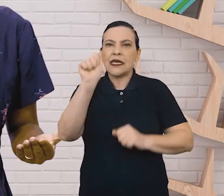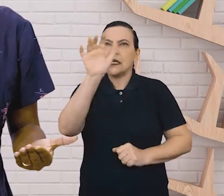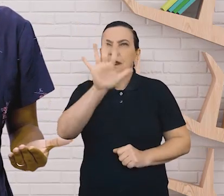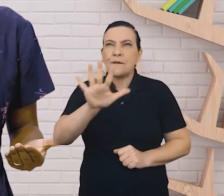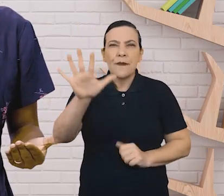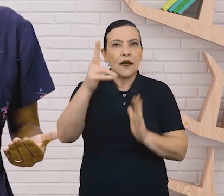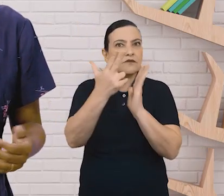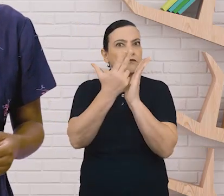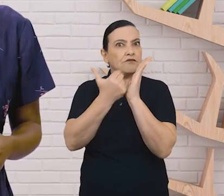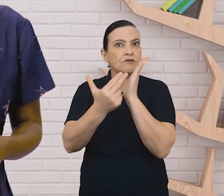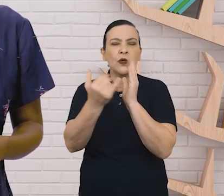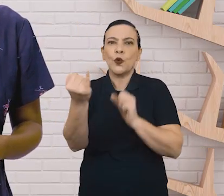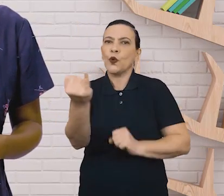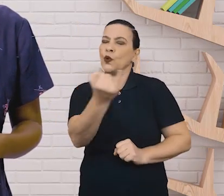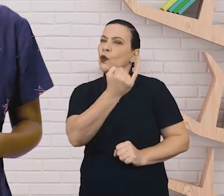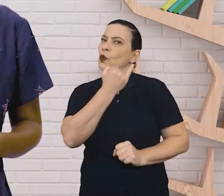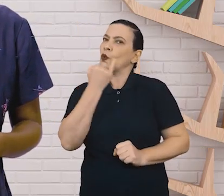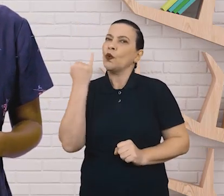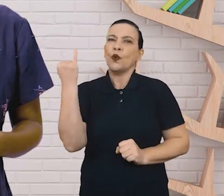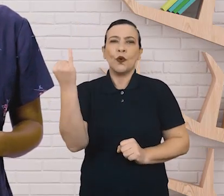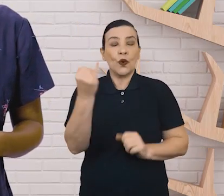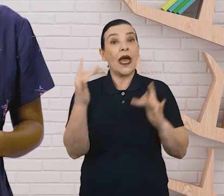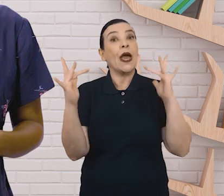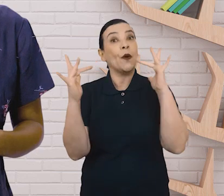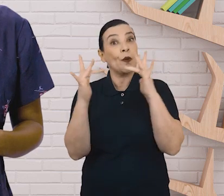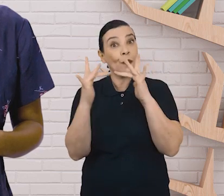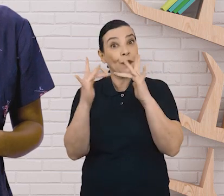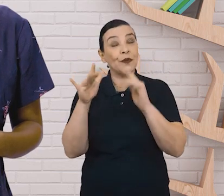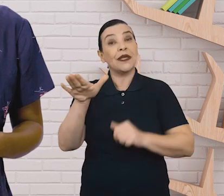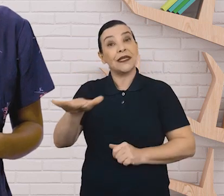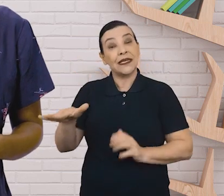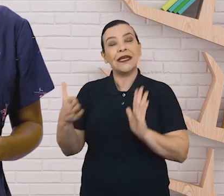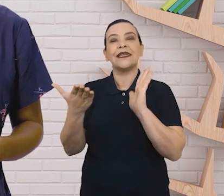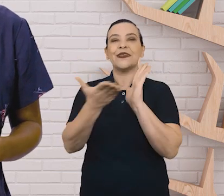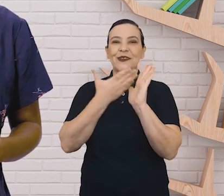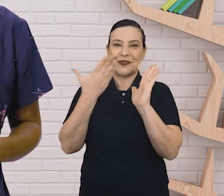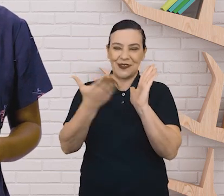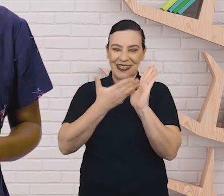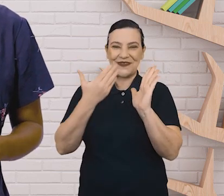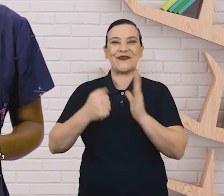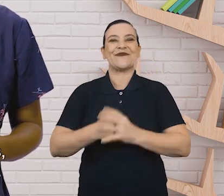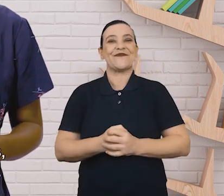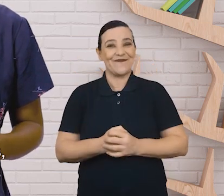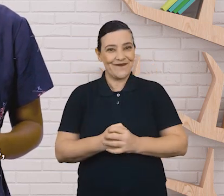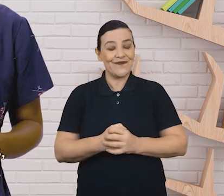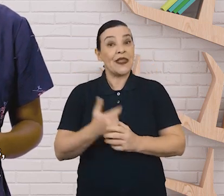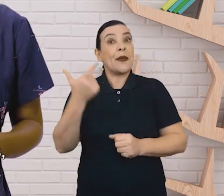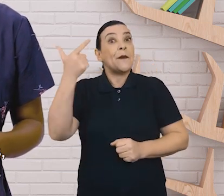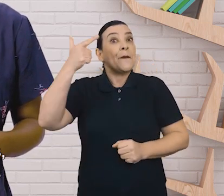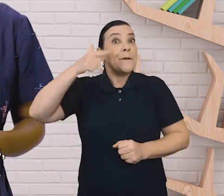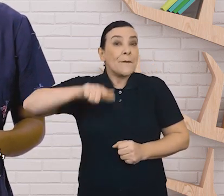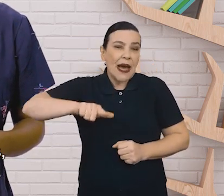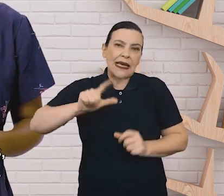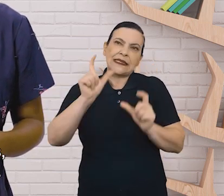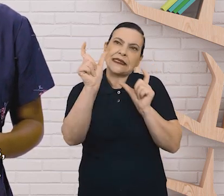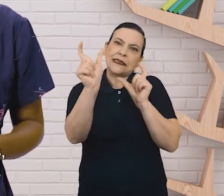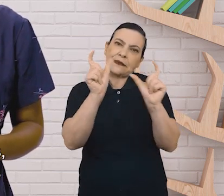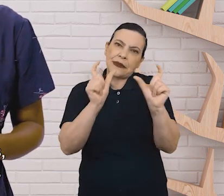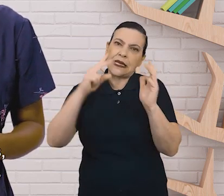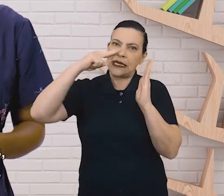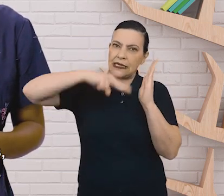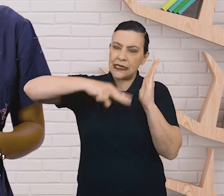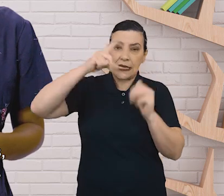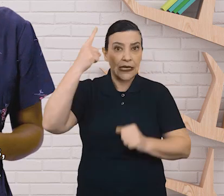tem muita importância, pois ela é o ponto de contato direto entre a criança e o objeto livro. Ainda sem saber ler as palavras,